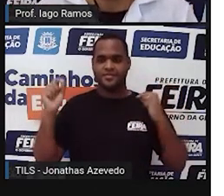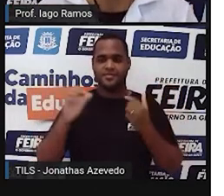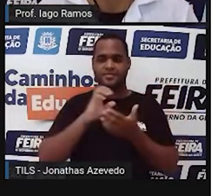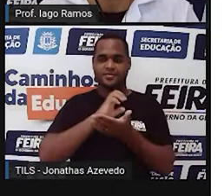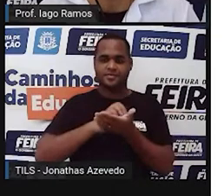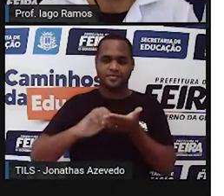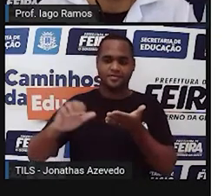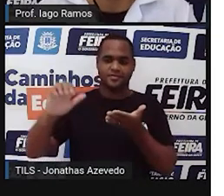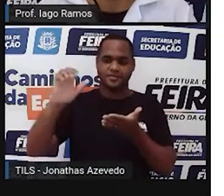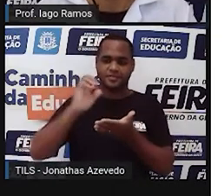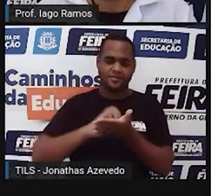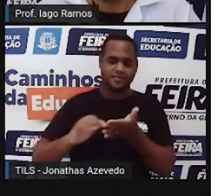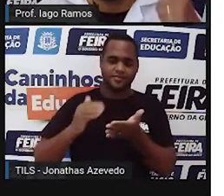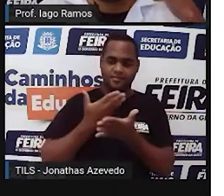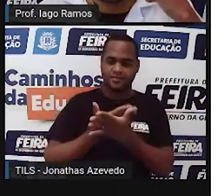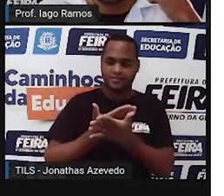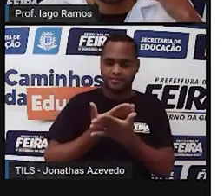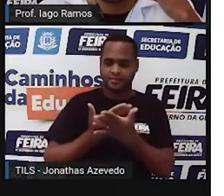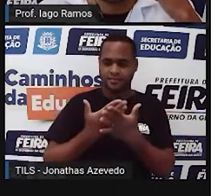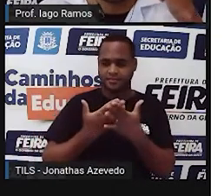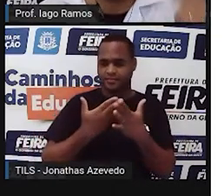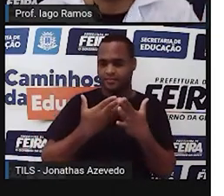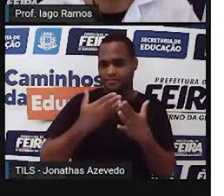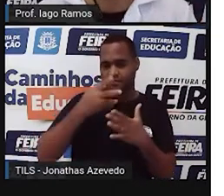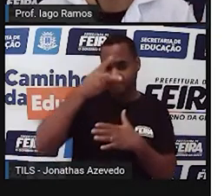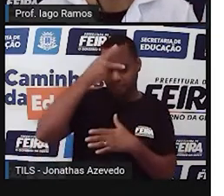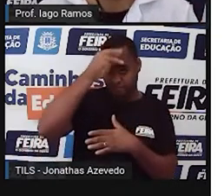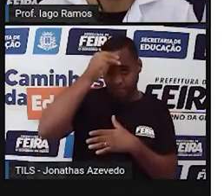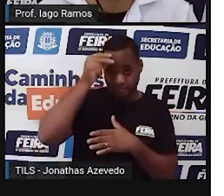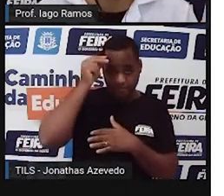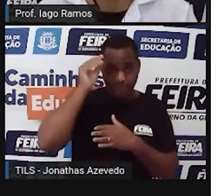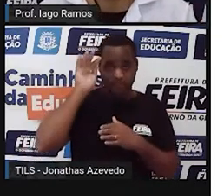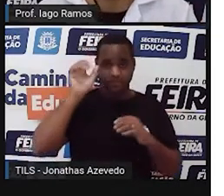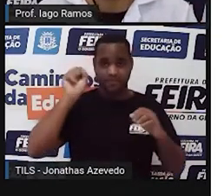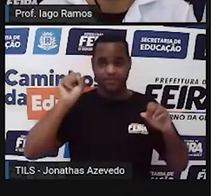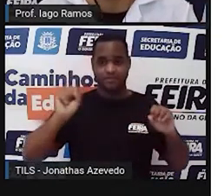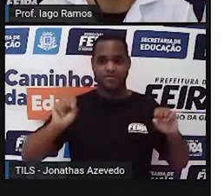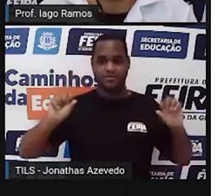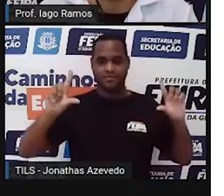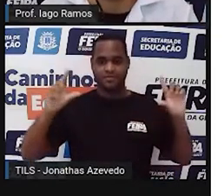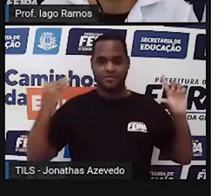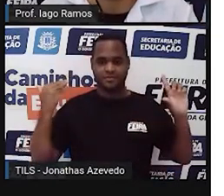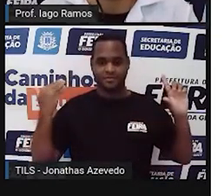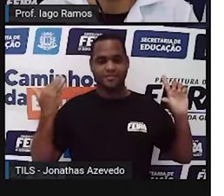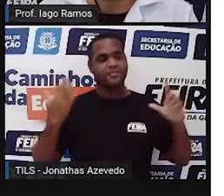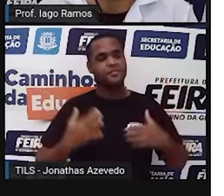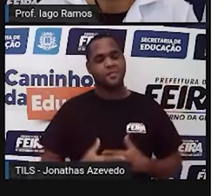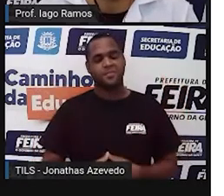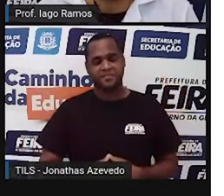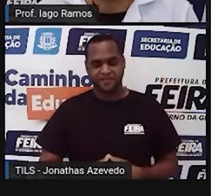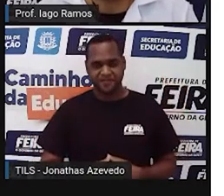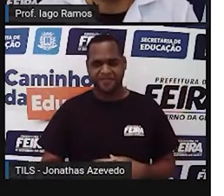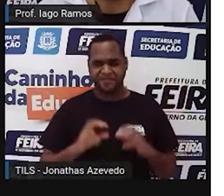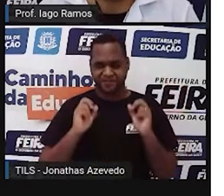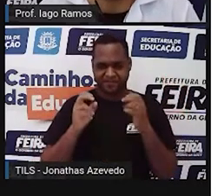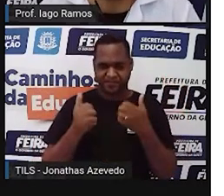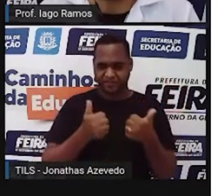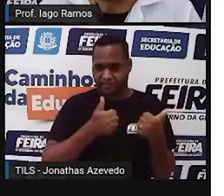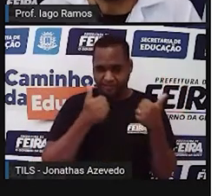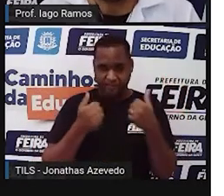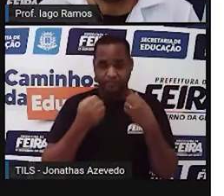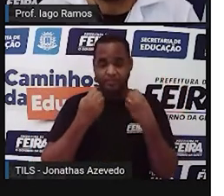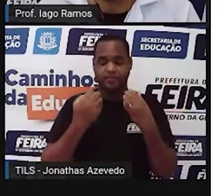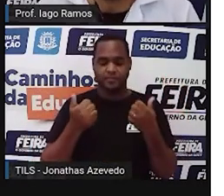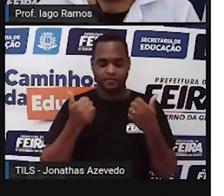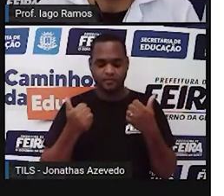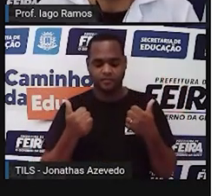cartaz da Secretaria Municipal de Educação de Feira de Santana, tá bom? Beleza? Bacana?